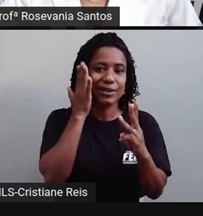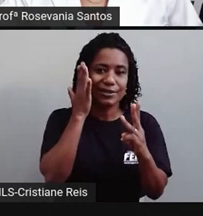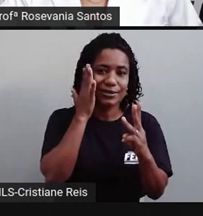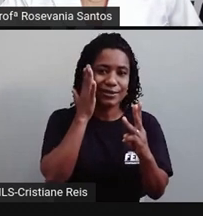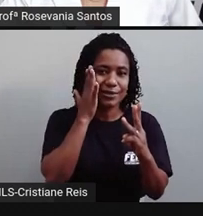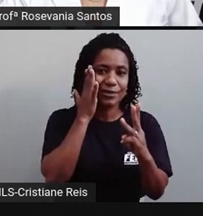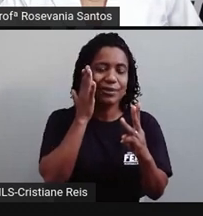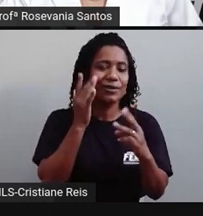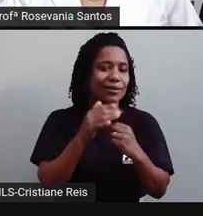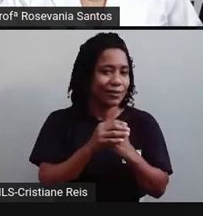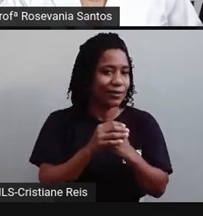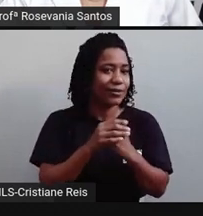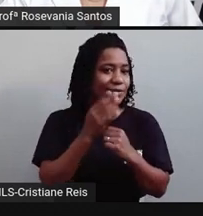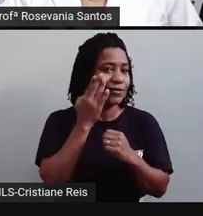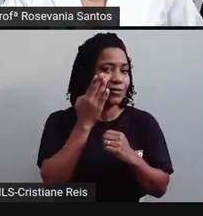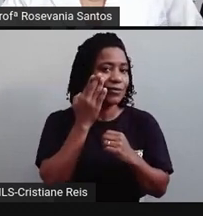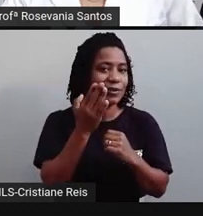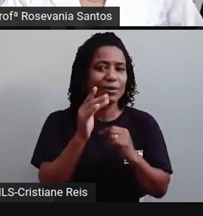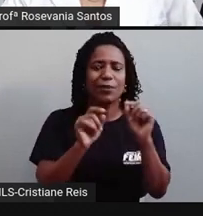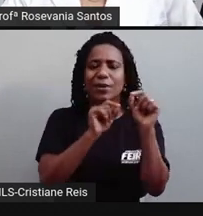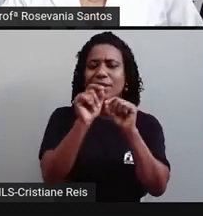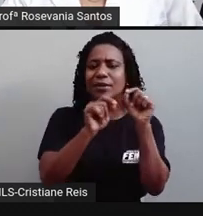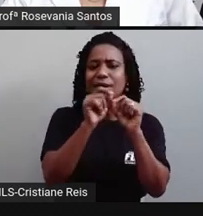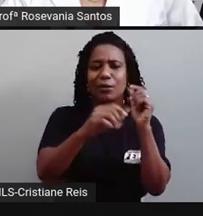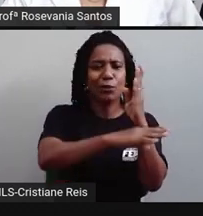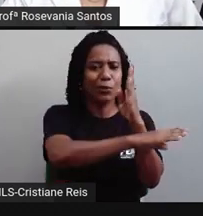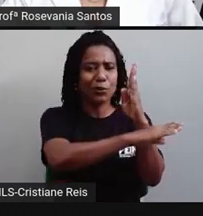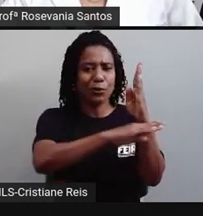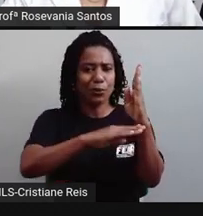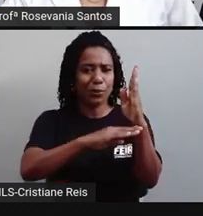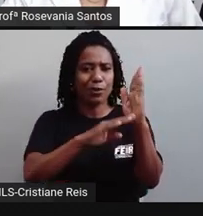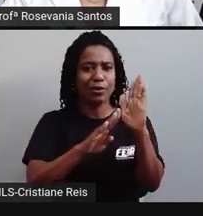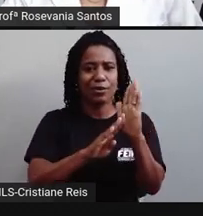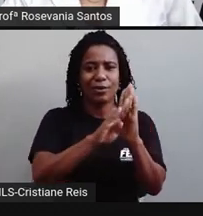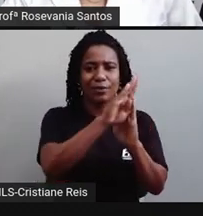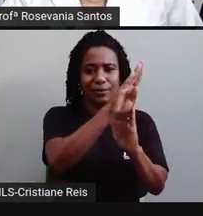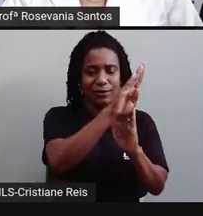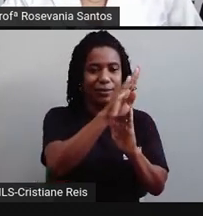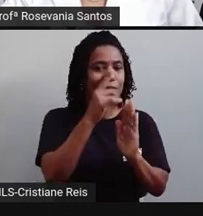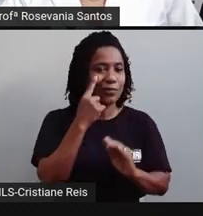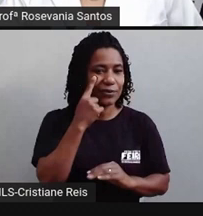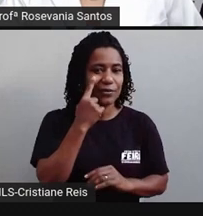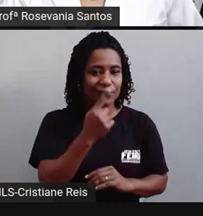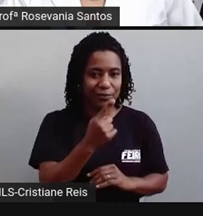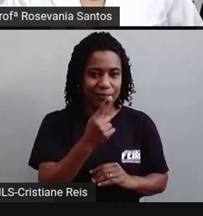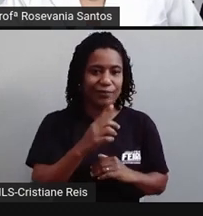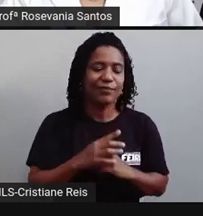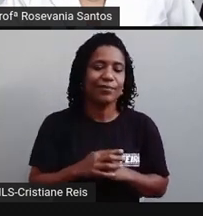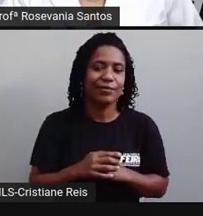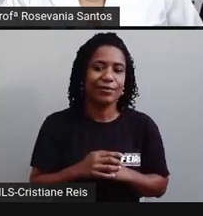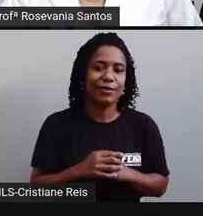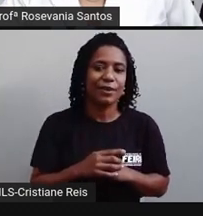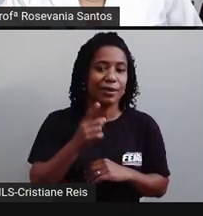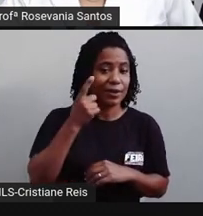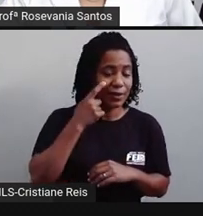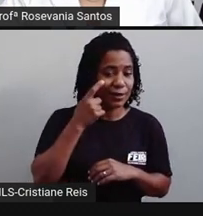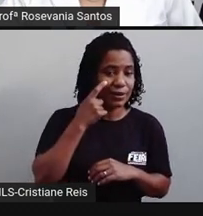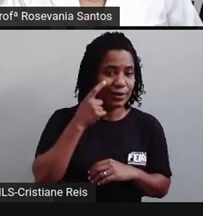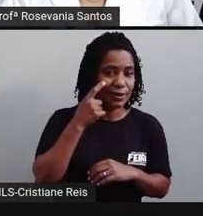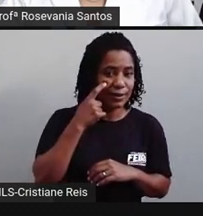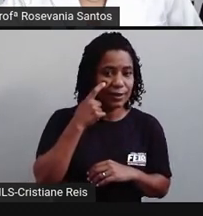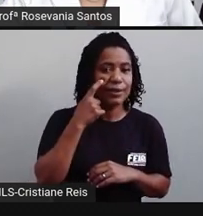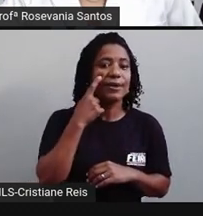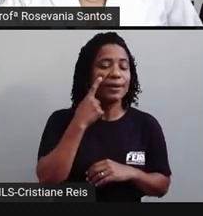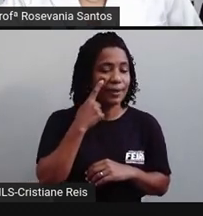assunto, vamos entender o que é que está aqui nesse, nessas colunas, né? Eu percebo que são duas cores, então,